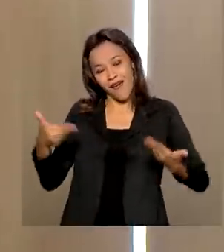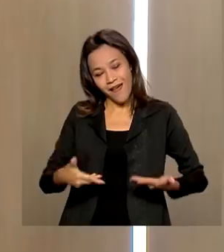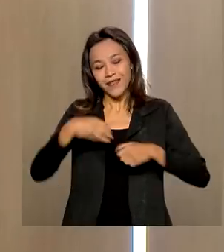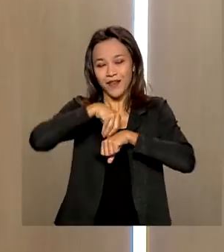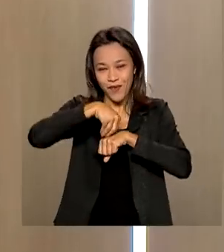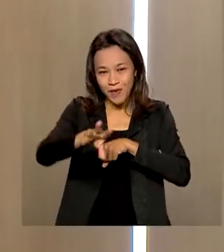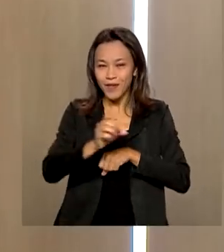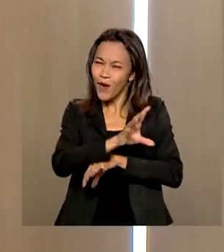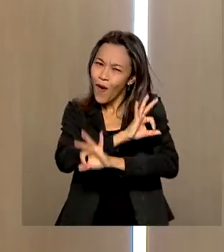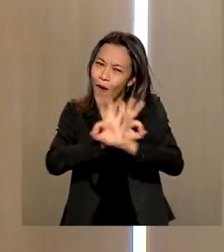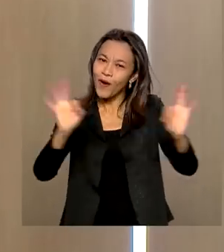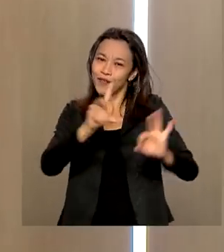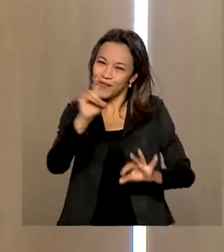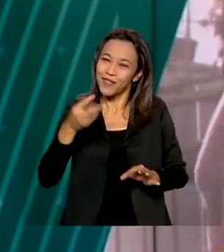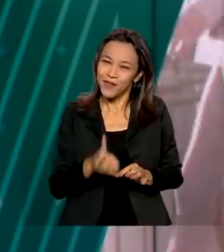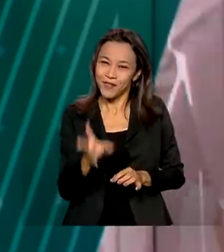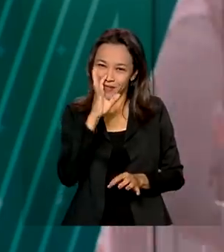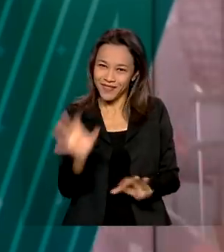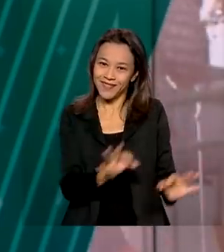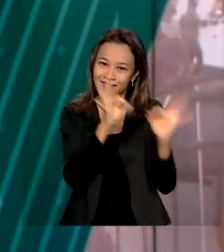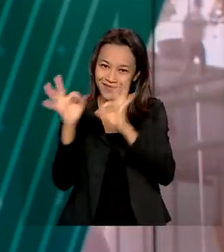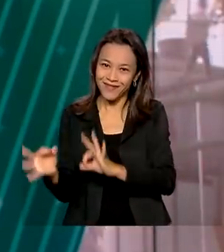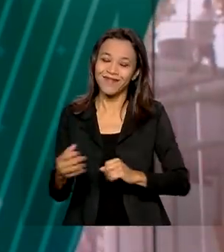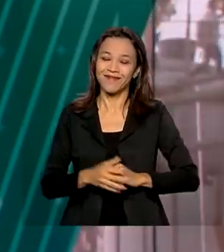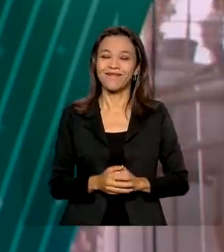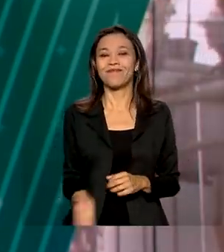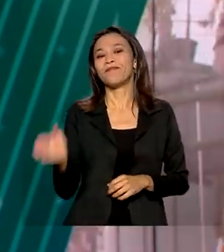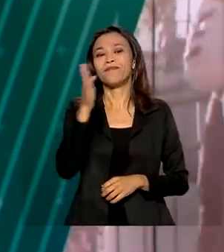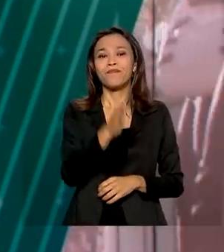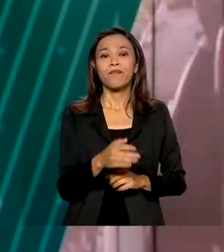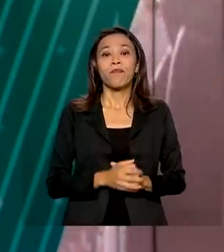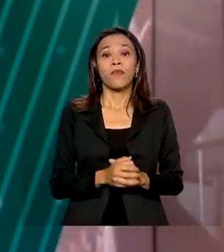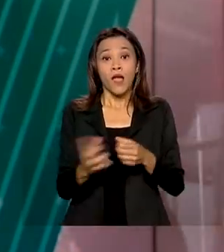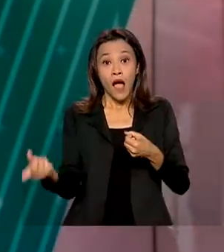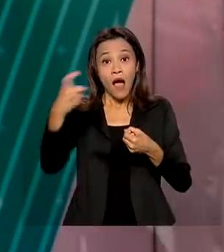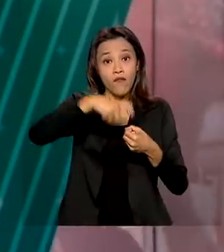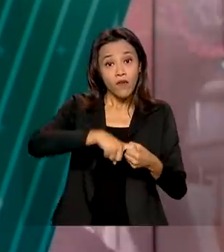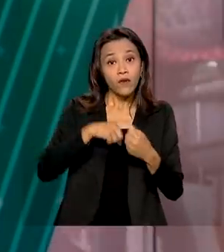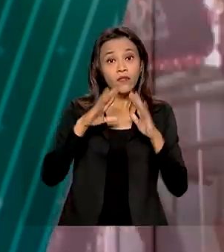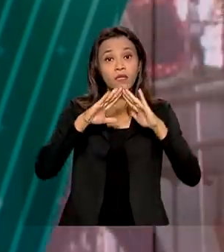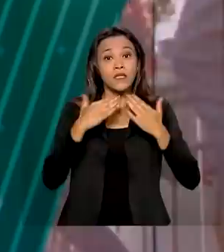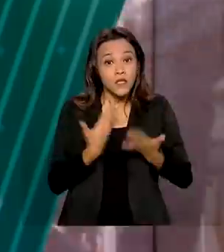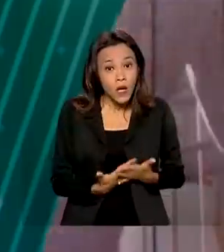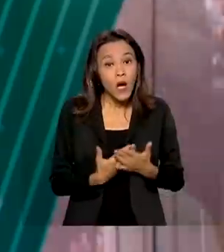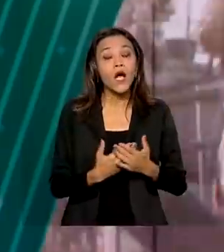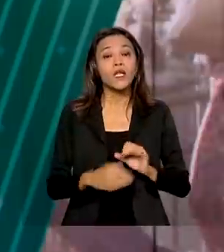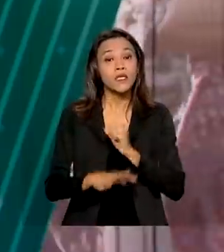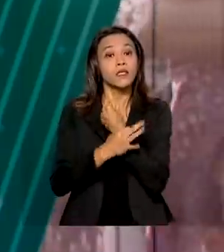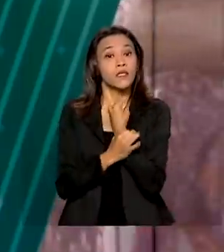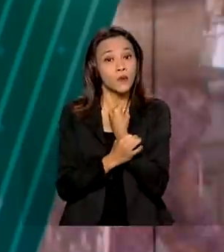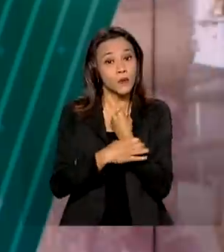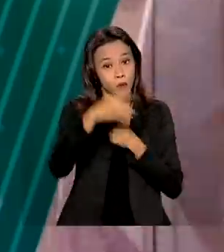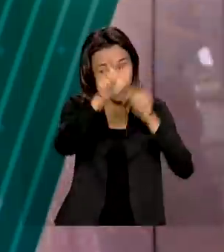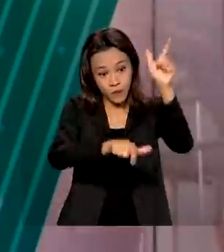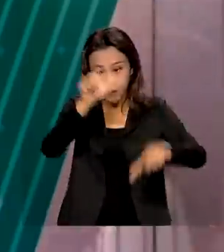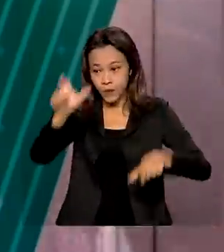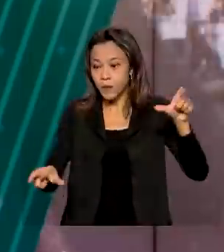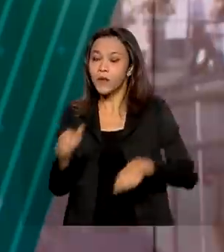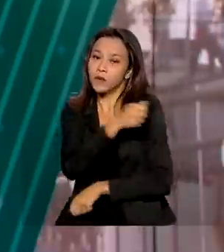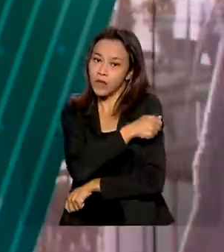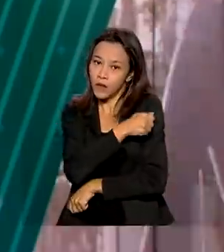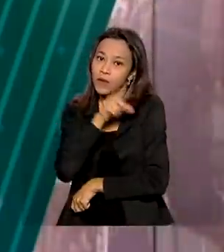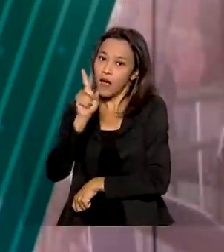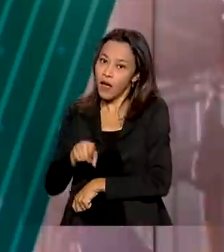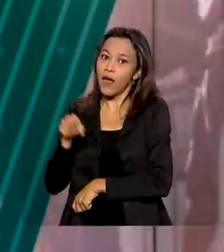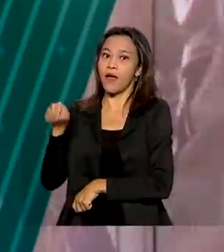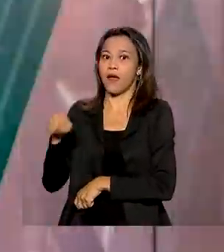Tenha um ótimo dia e continue conosco. O retorno seguro dos alunos à rede pública de ensino é uma das prioridades do Ministério da